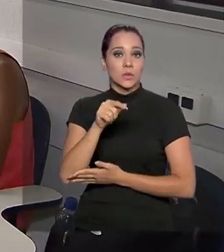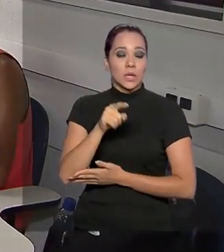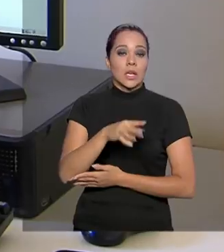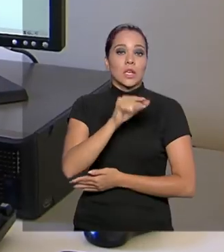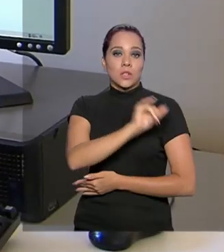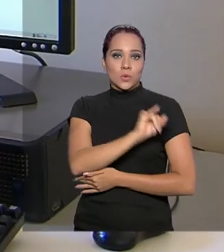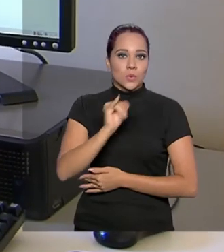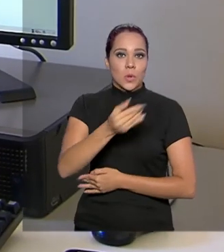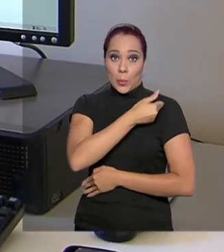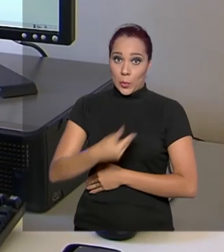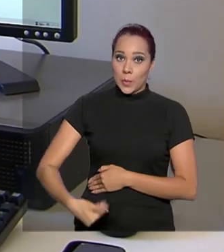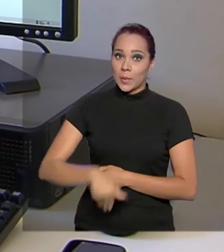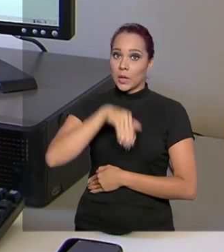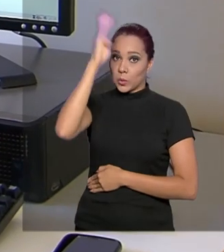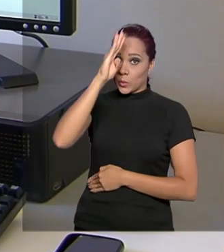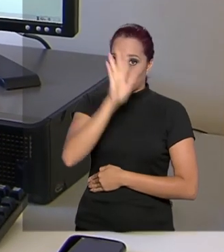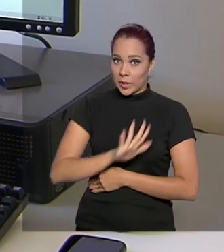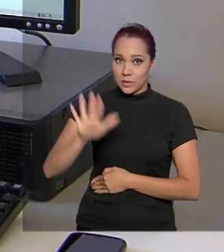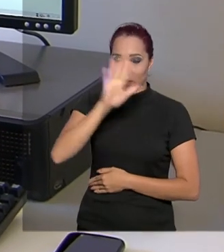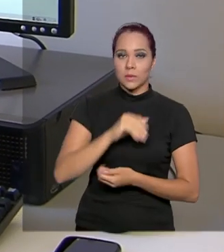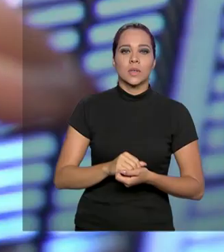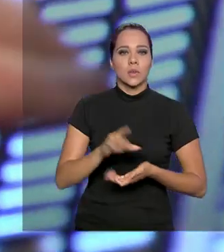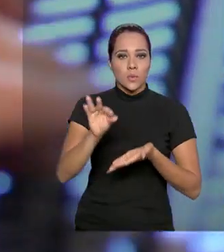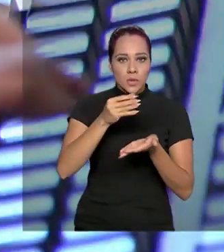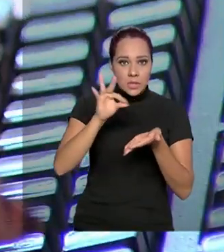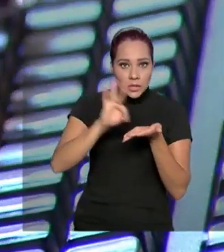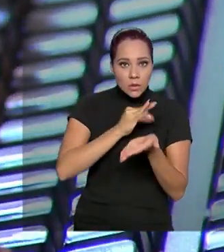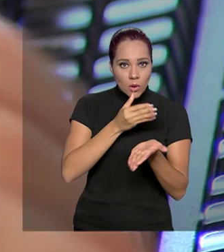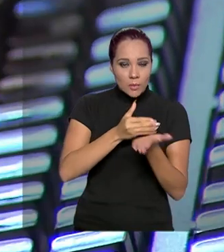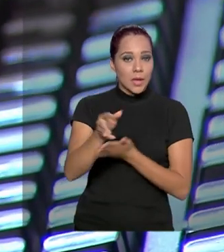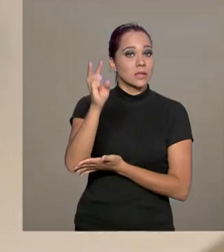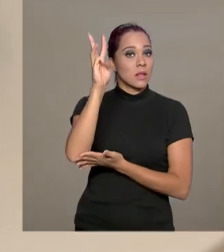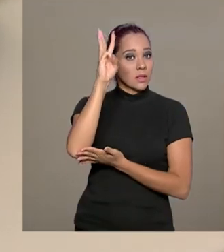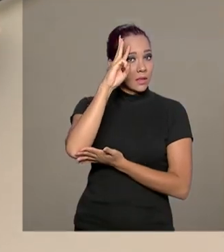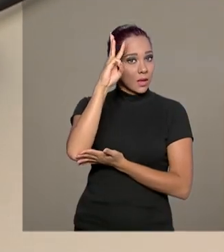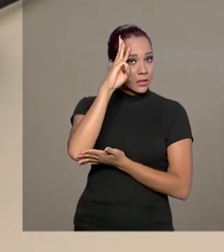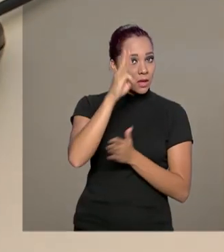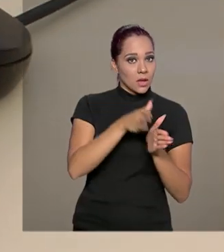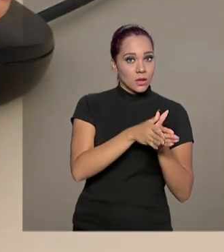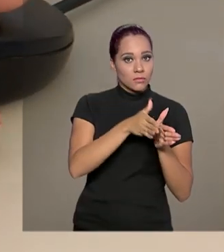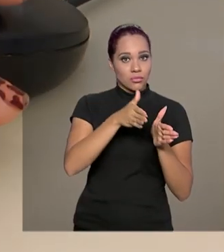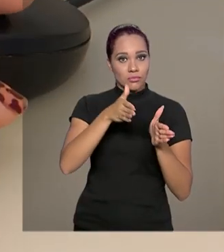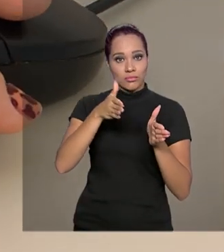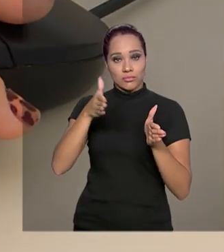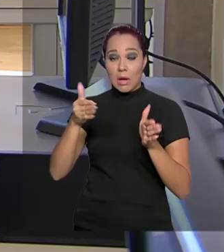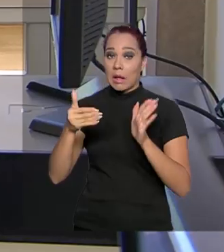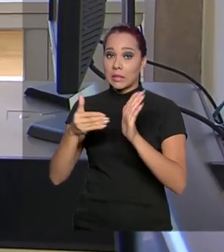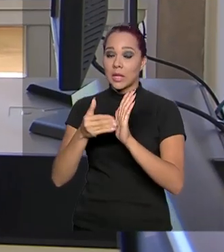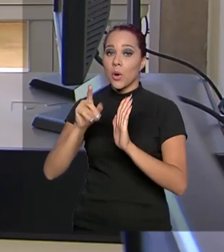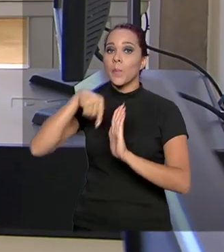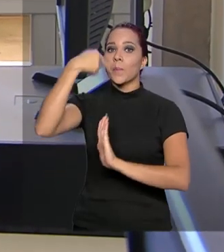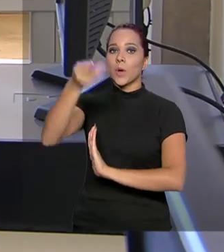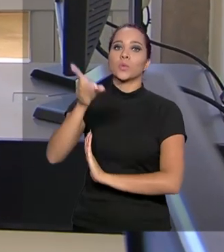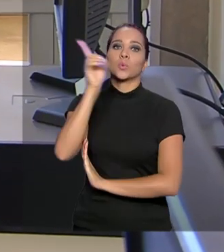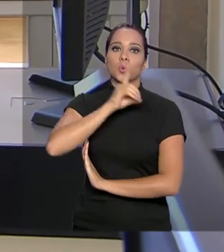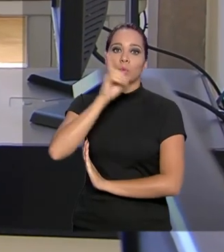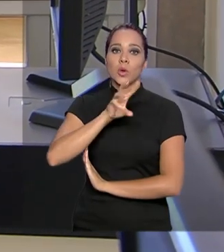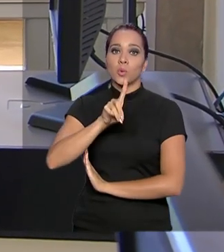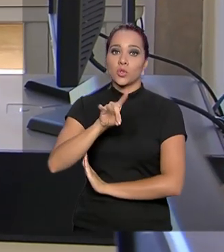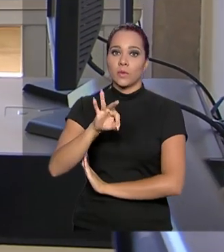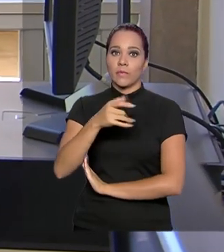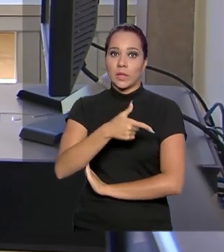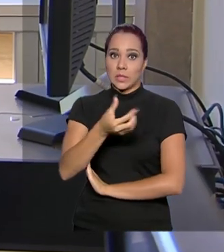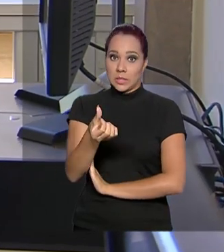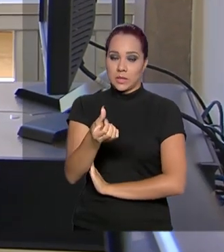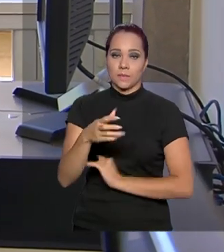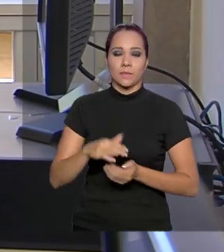todo o país. O período de inscrição começa nesta terça-feira e foi prorrogado até o próximo domingo, dia 26.